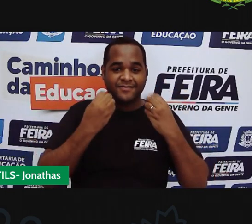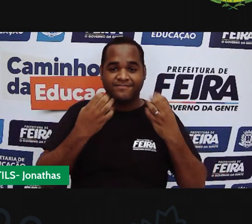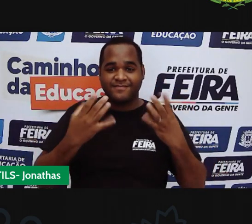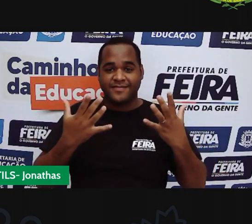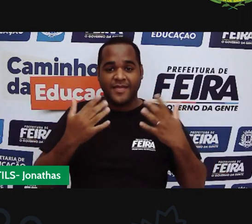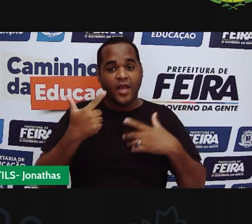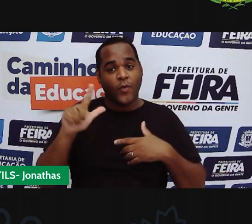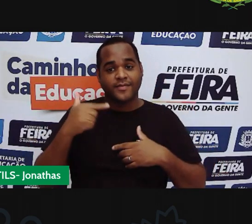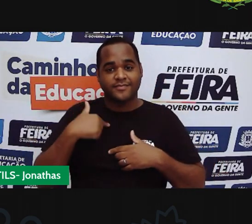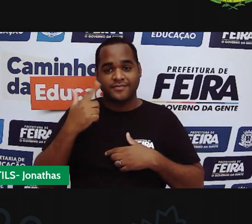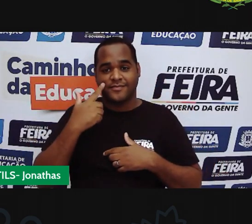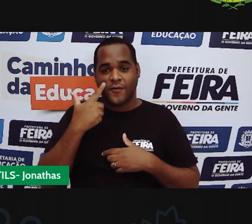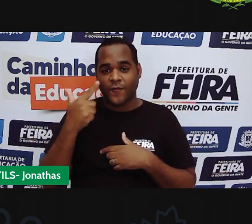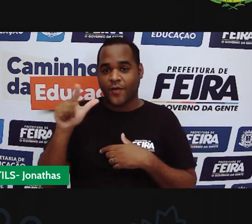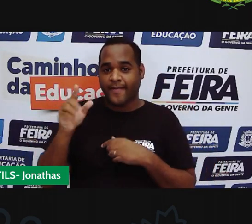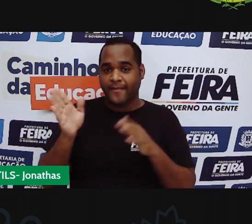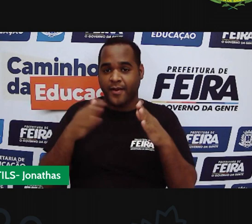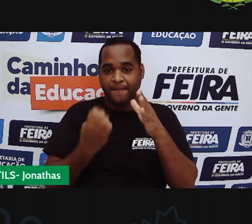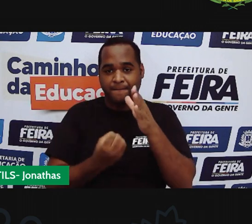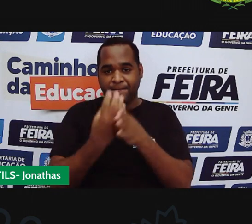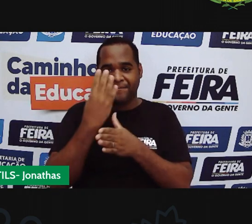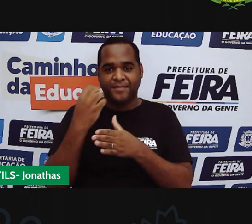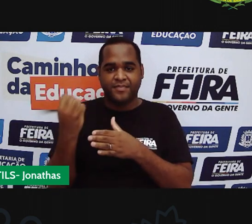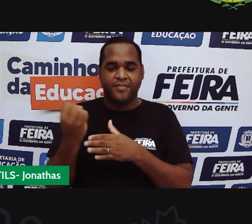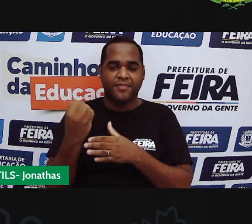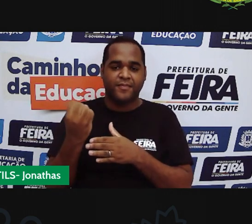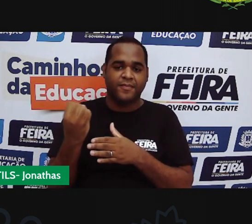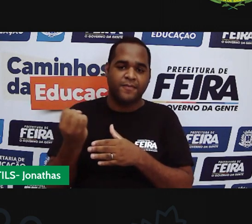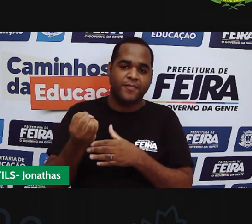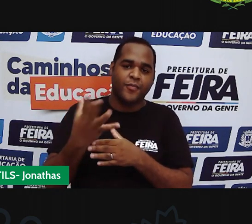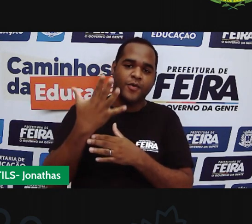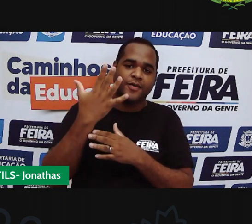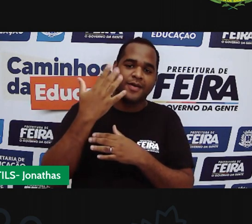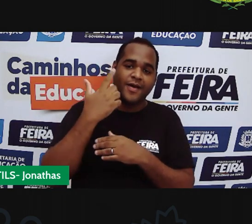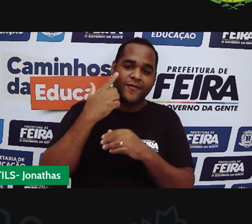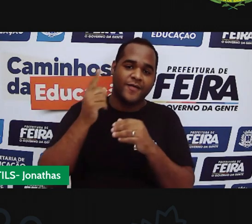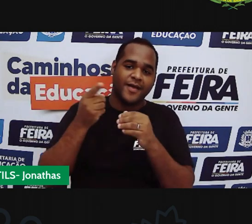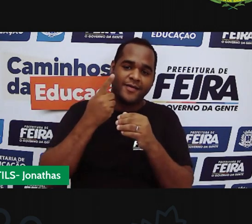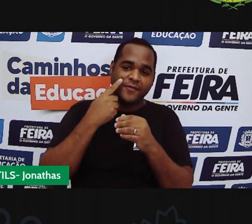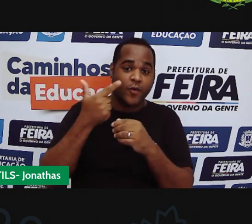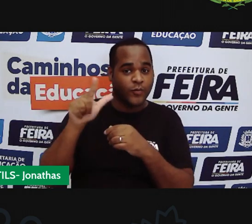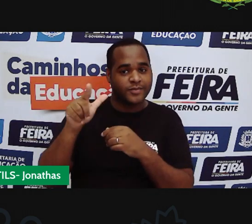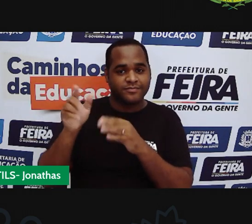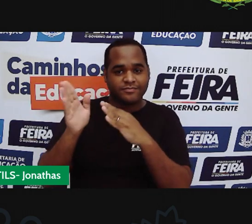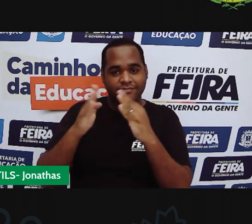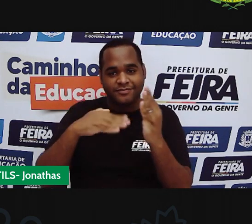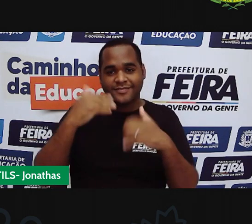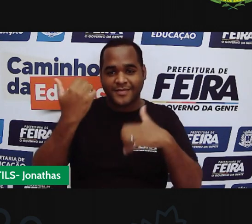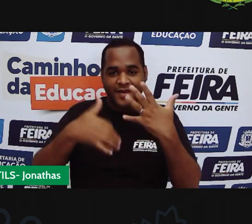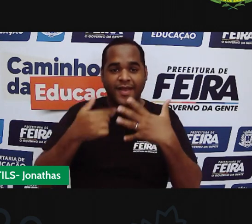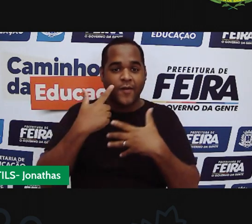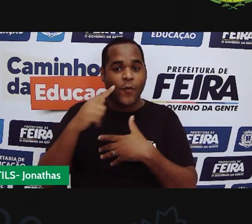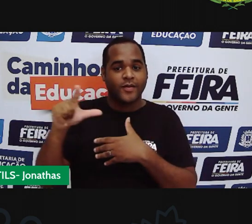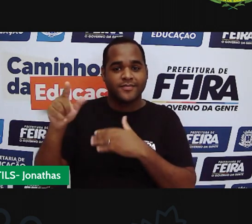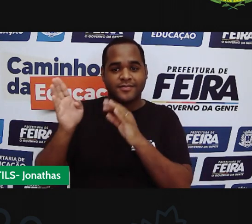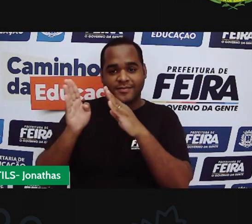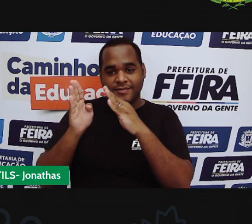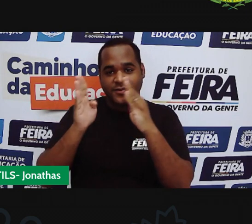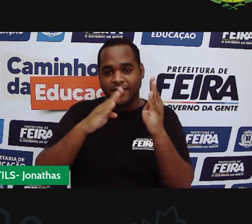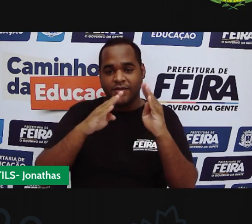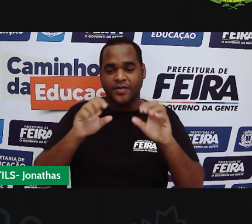agora vamos fazer aparecer a outra tela? Vem comigo aqui. Vem comigo aqui. Vamos fazer aparecer a outra tela